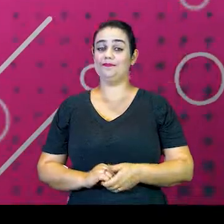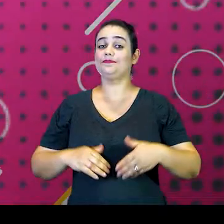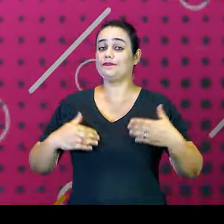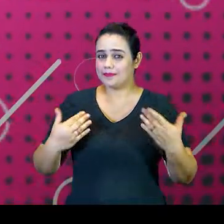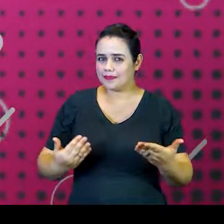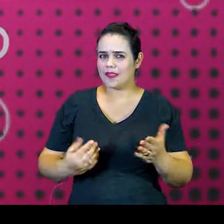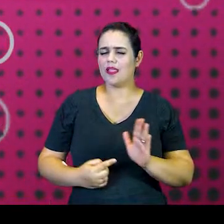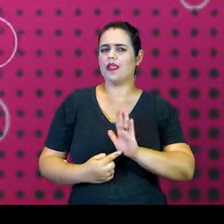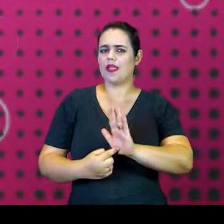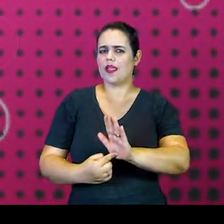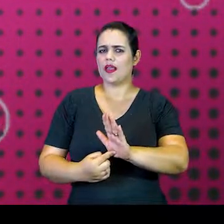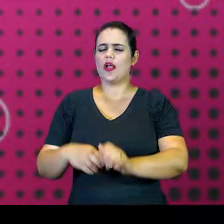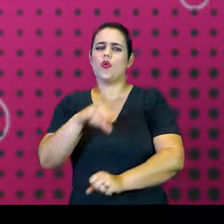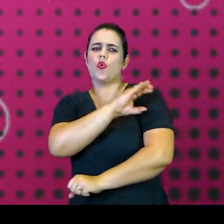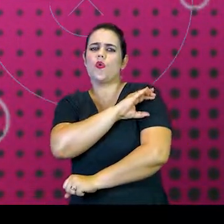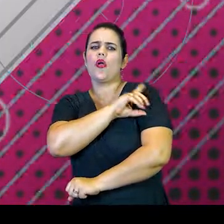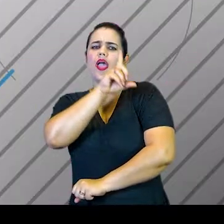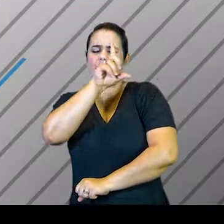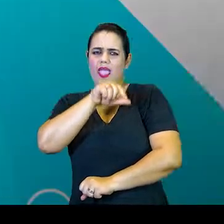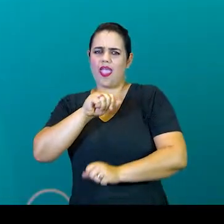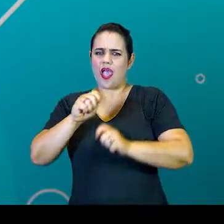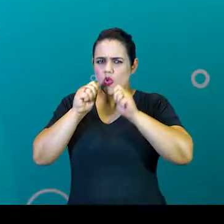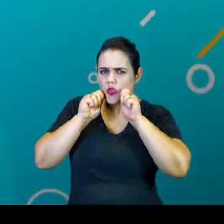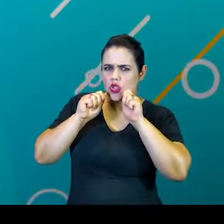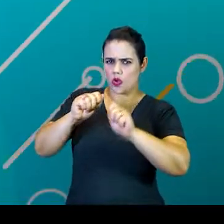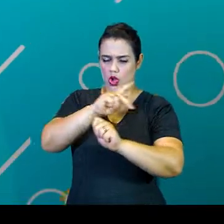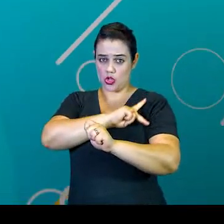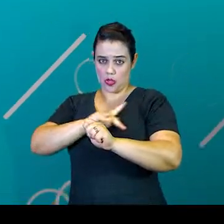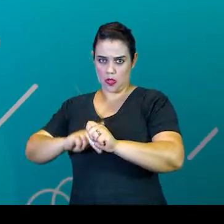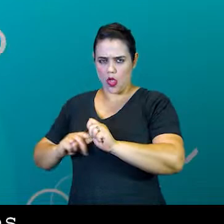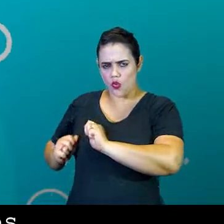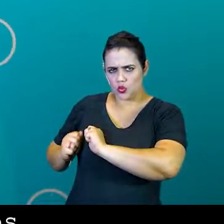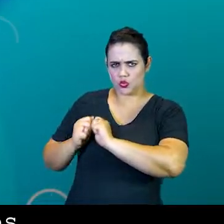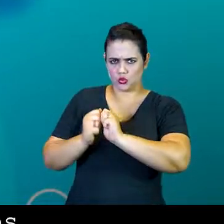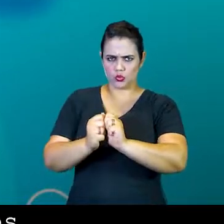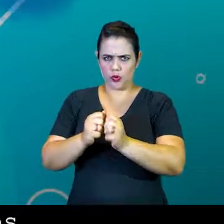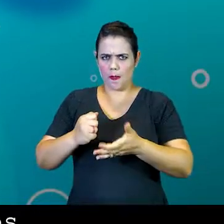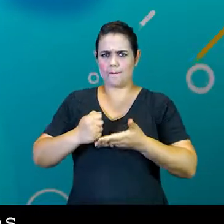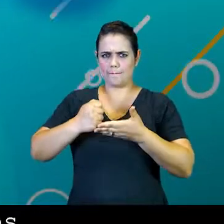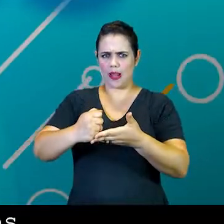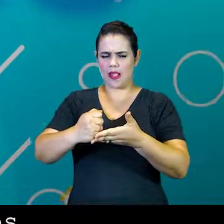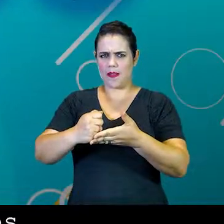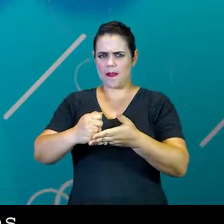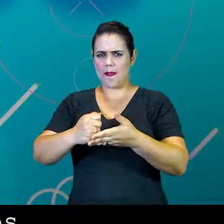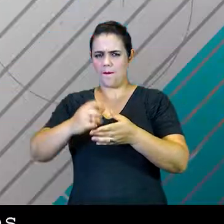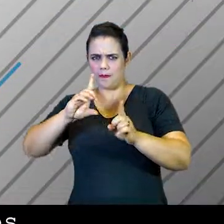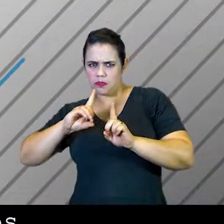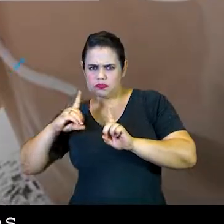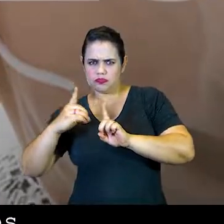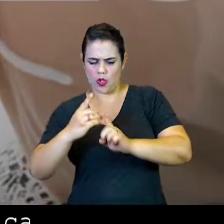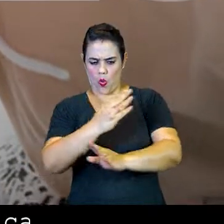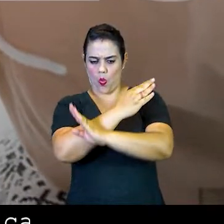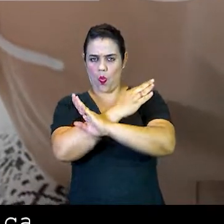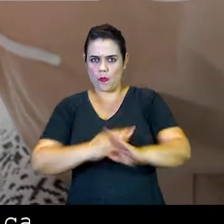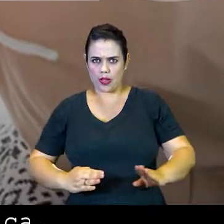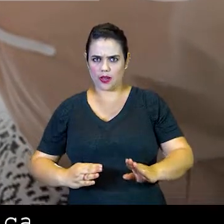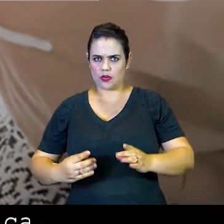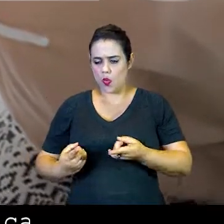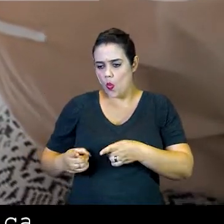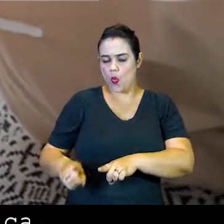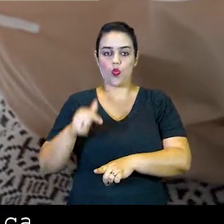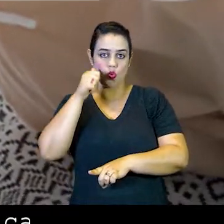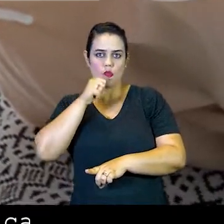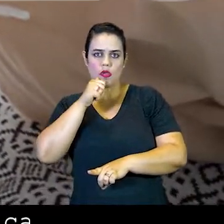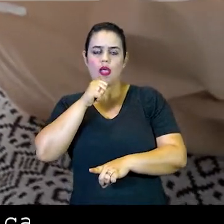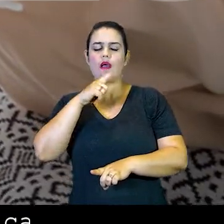E assim a Coordenadoria se tornou um órgão de assessoria da Presidência para que o combate à violência contra as mulheres pudesse contar